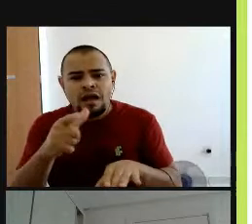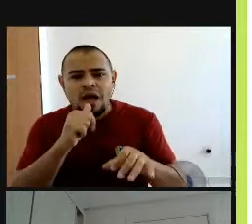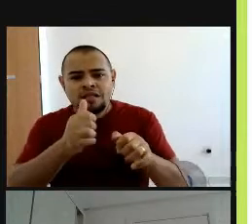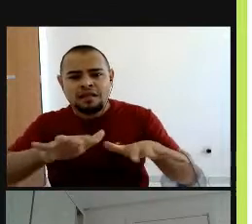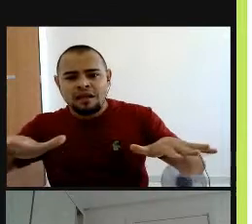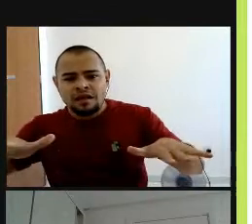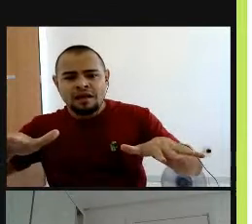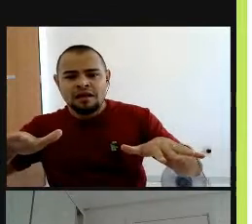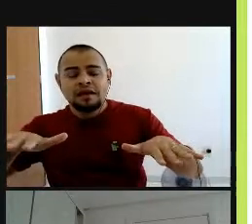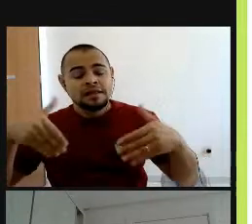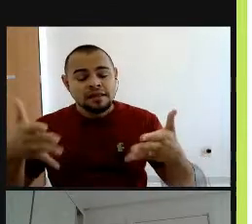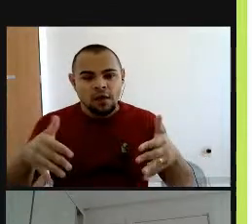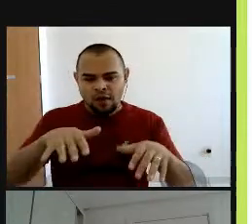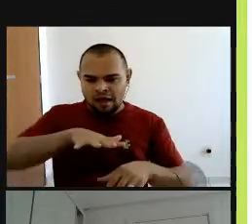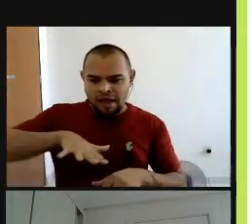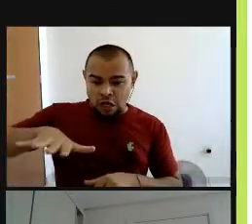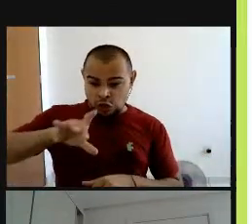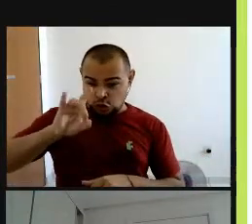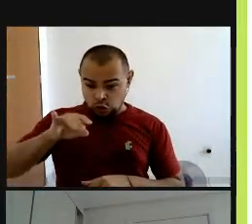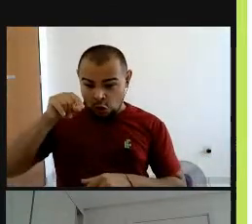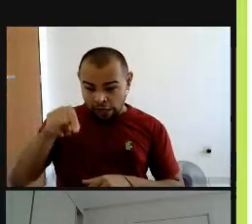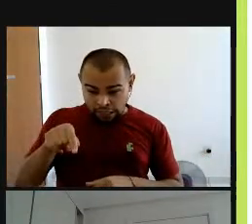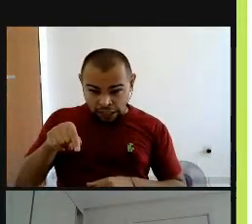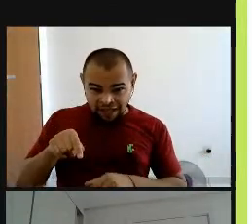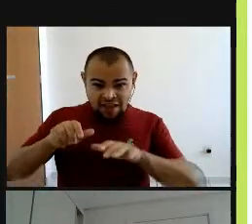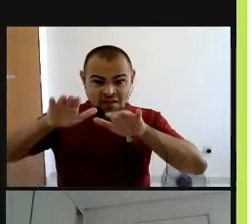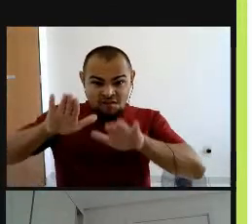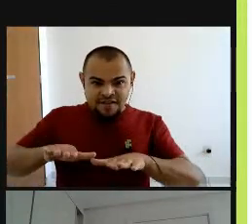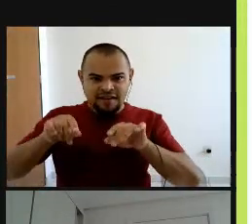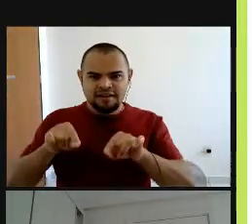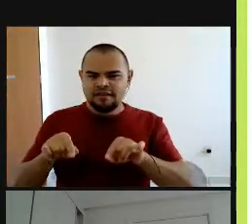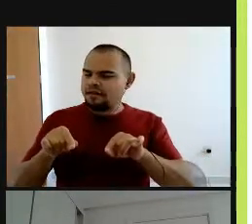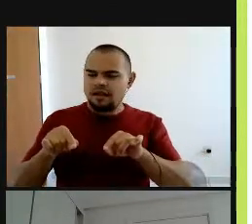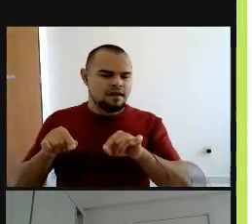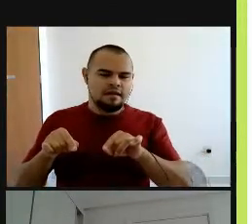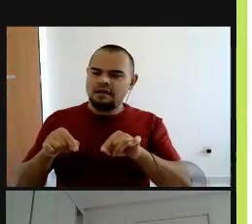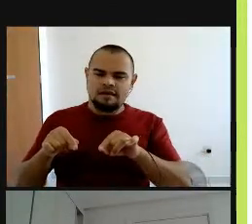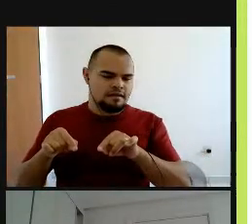nosso ambiente, não é, a gente consegue